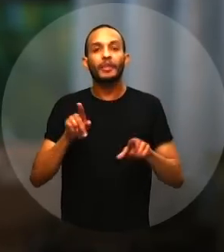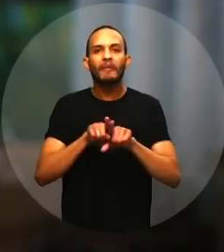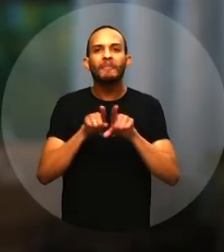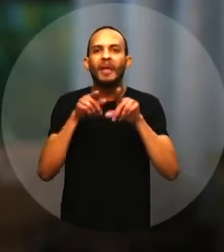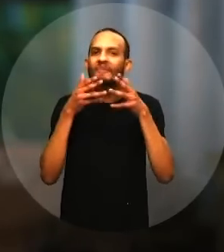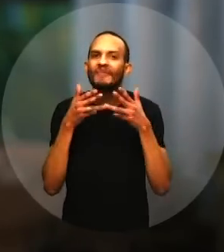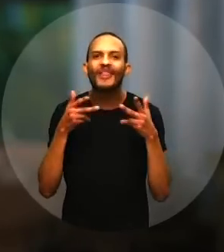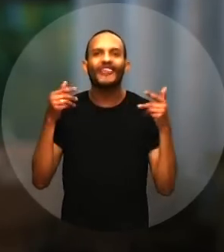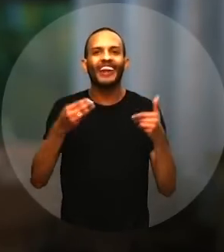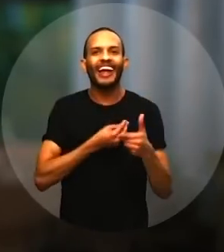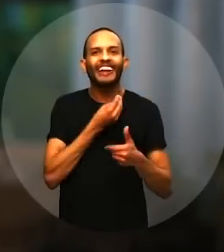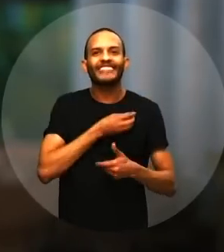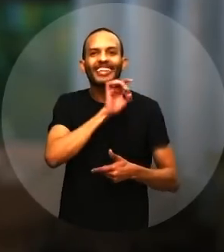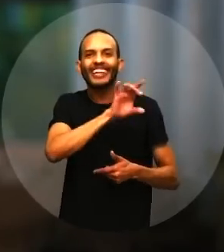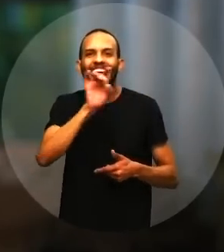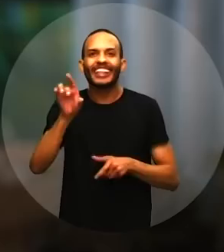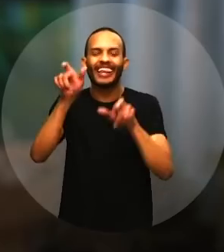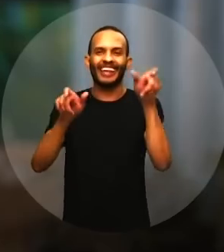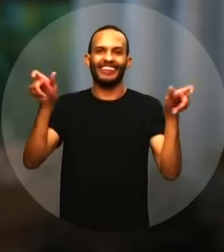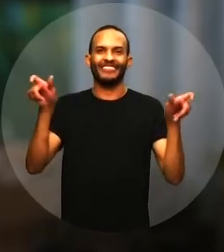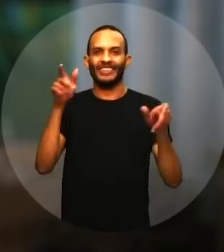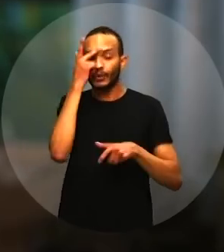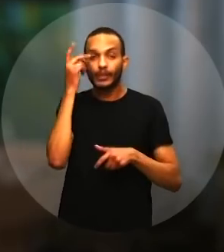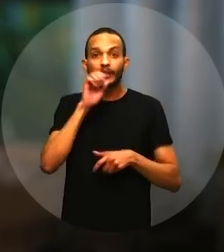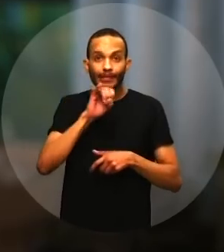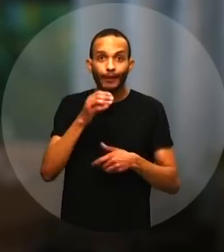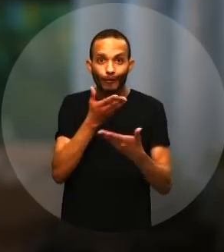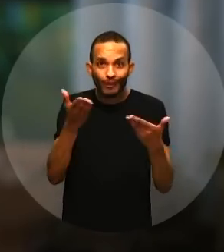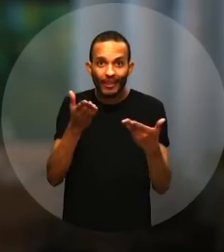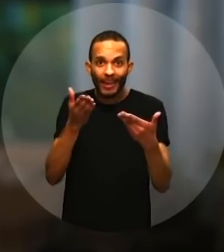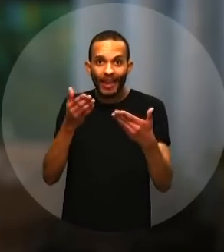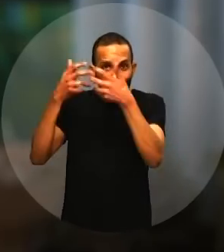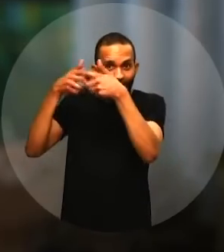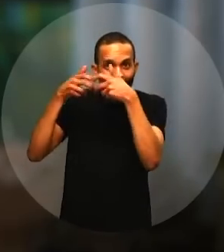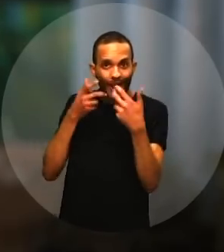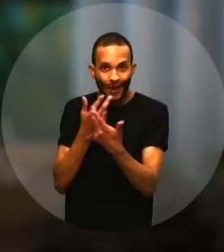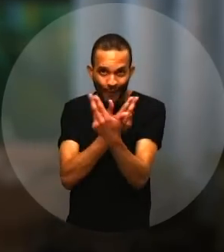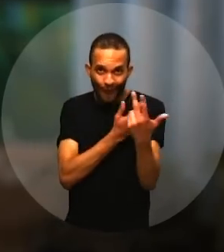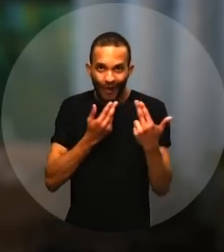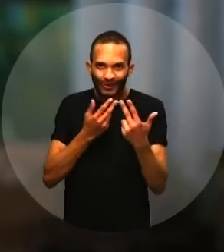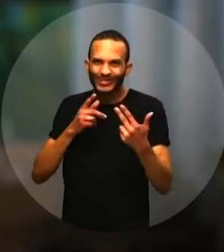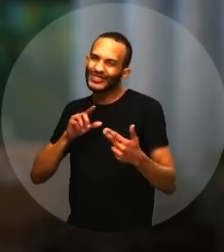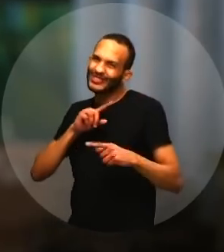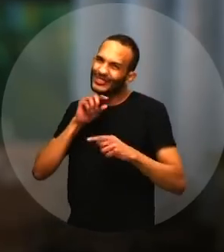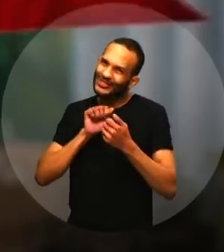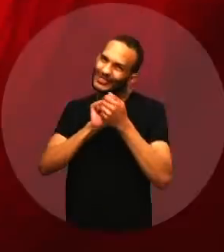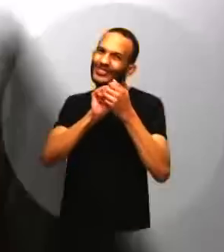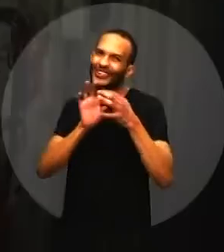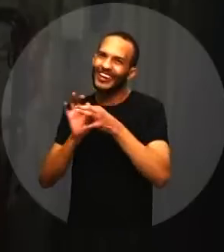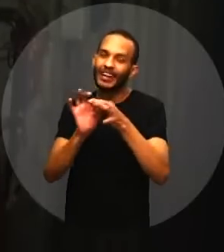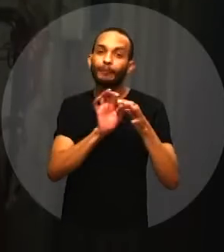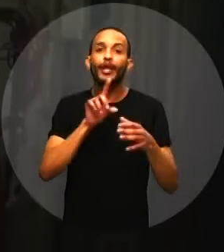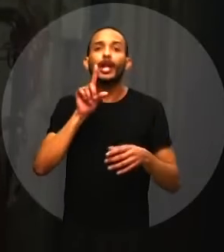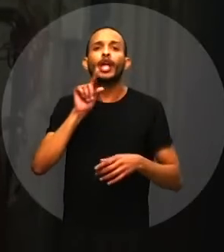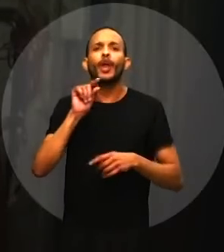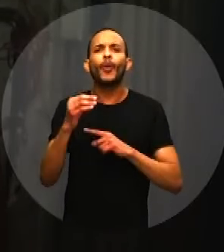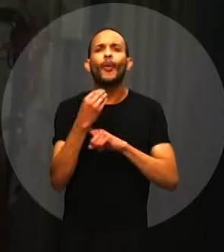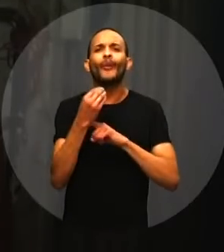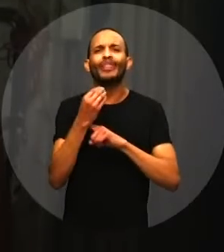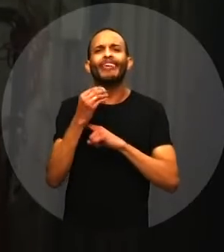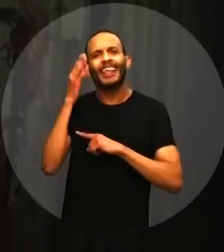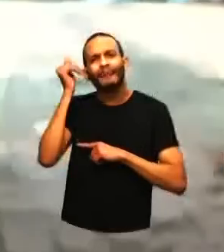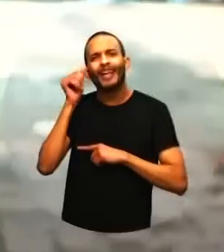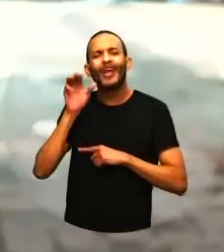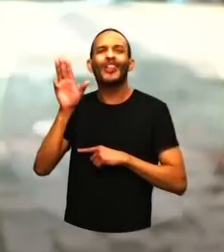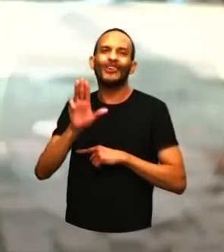Brasil E melhorar a vida das pessoas Se você também pensa assim Vamos juntos Quem sabe cuidar da